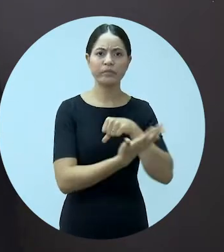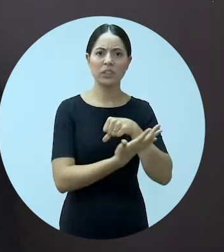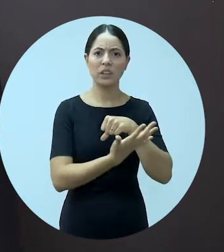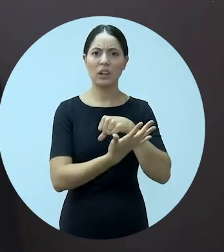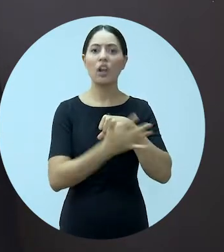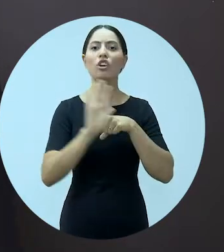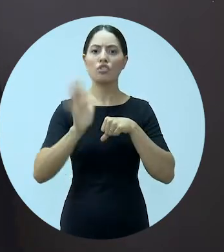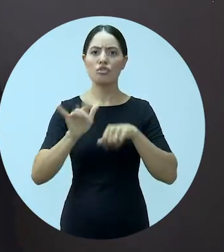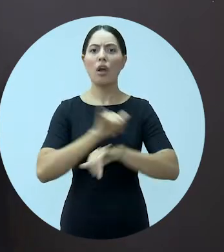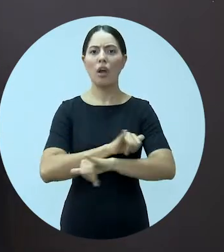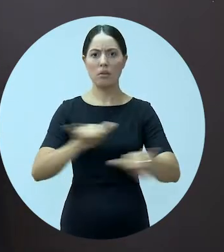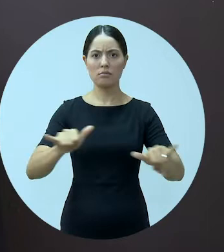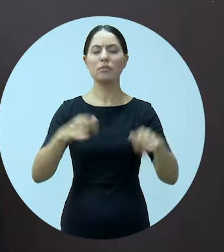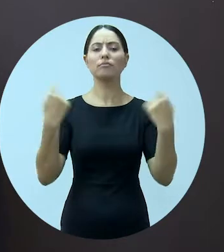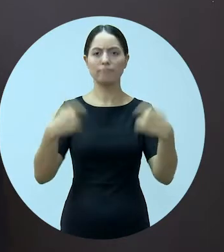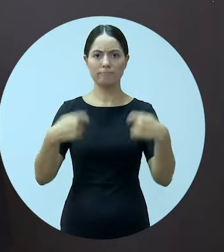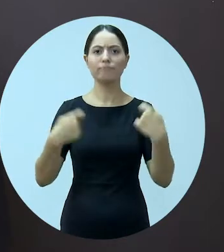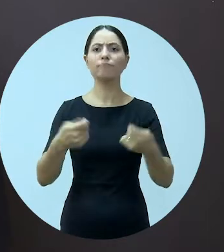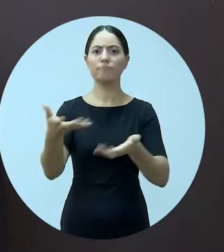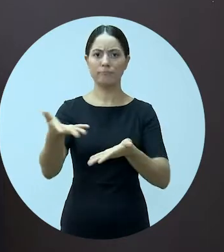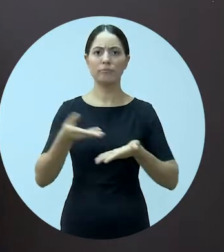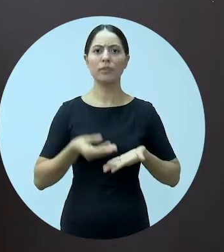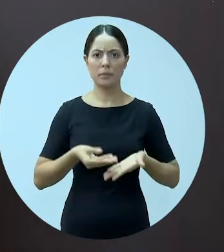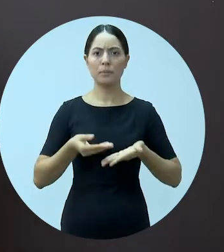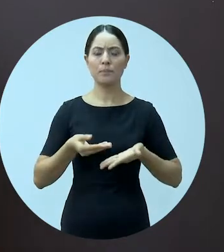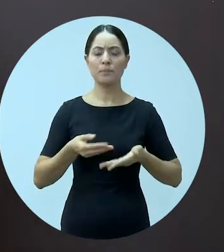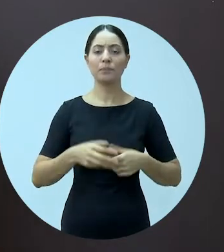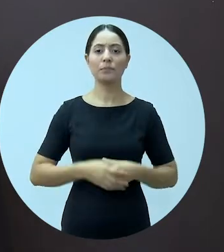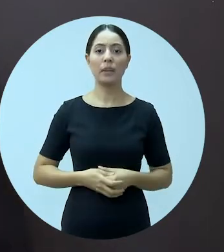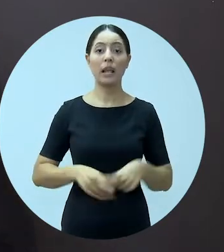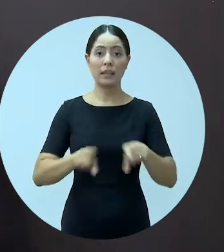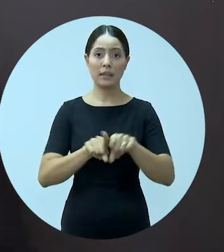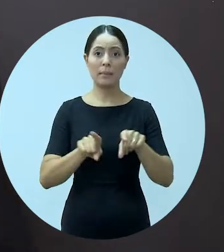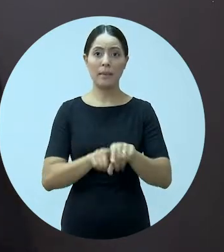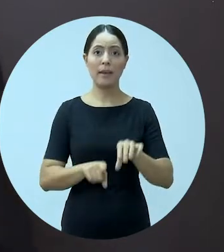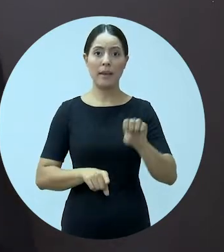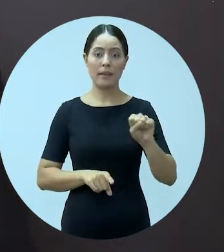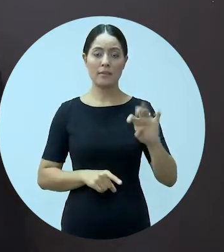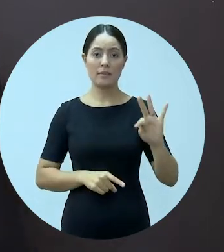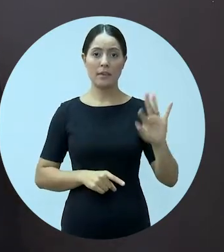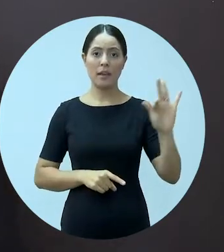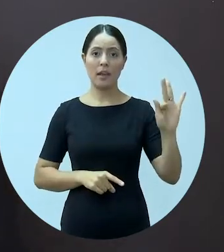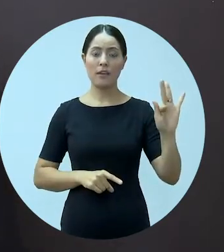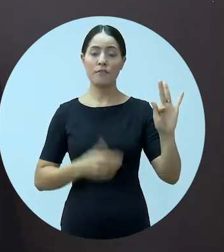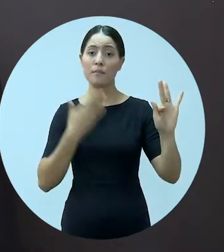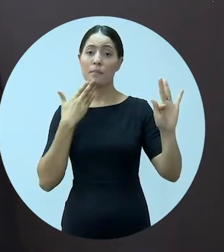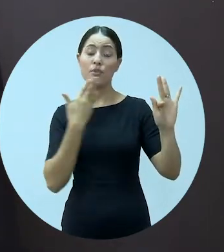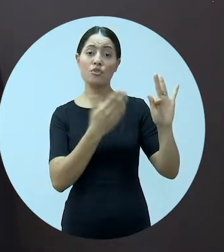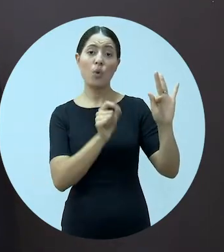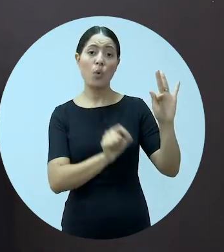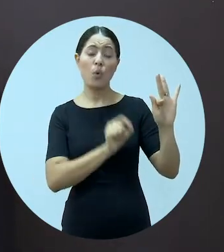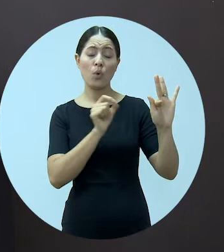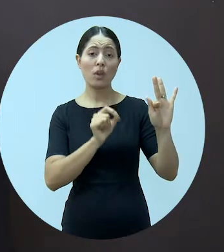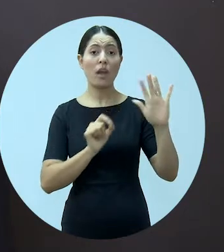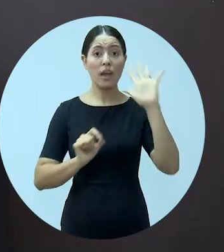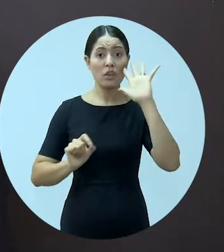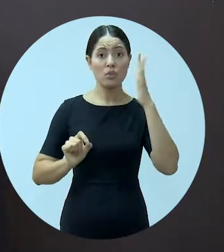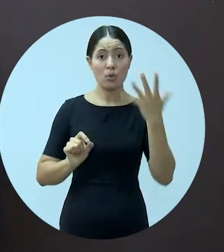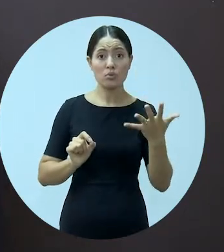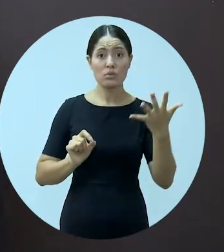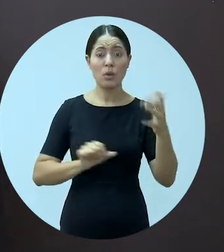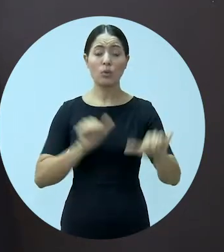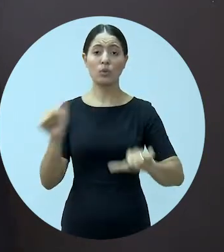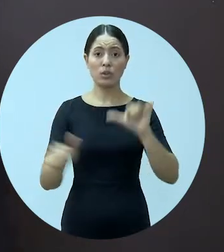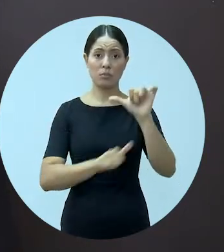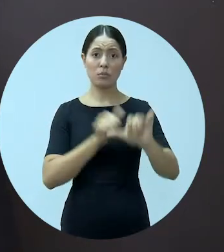justifica a medida excepcional. Ao Supremo Tribunal Federal, a ordem requereu que a resolução do STF, que